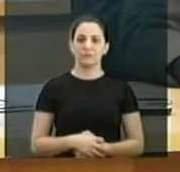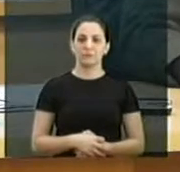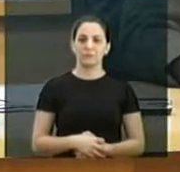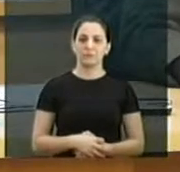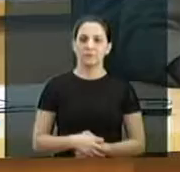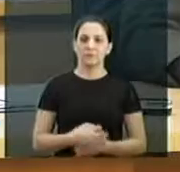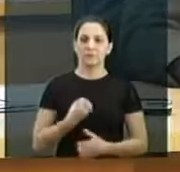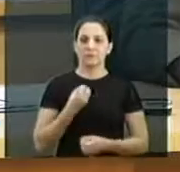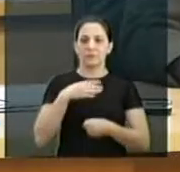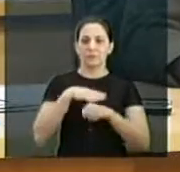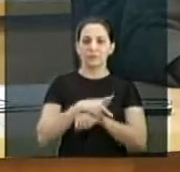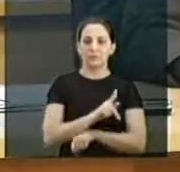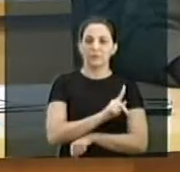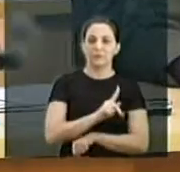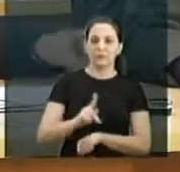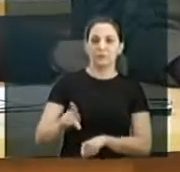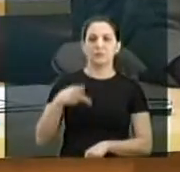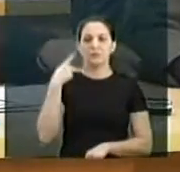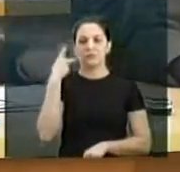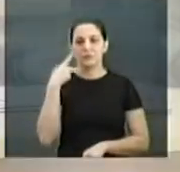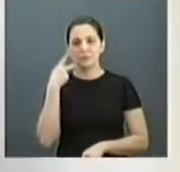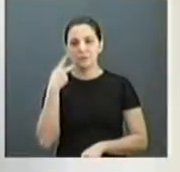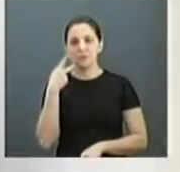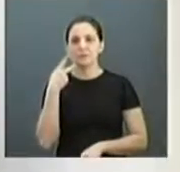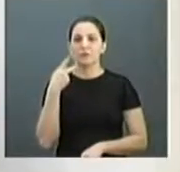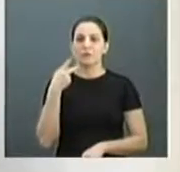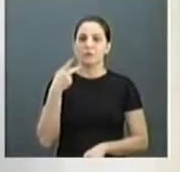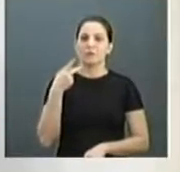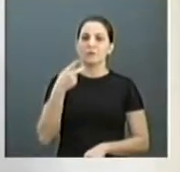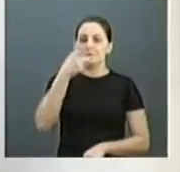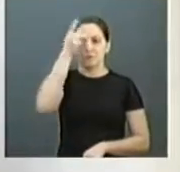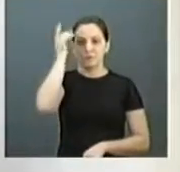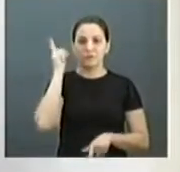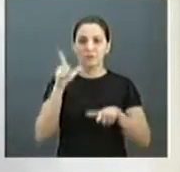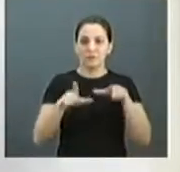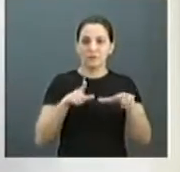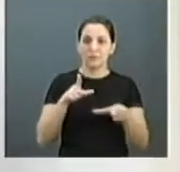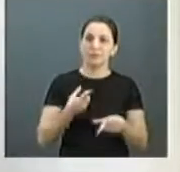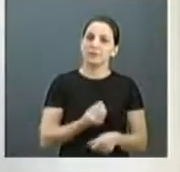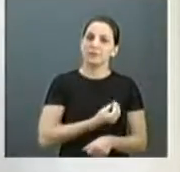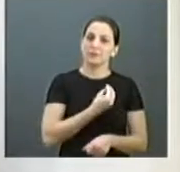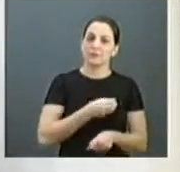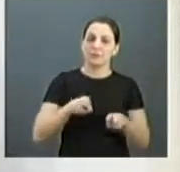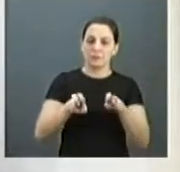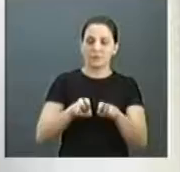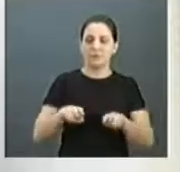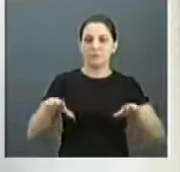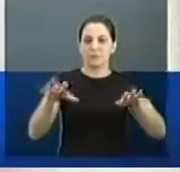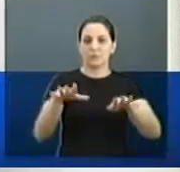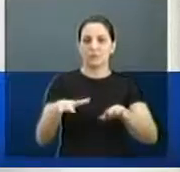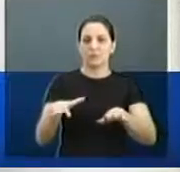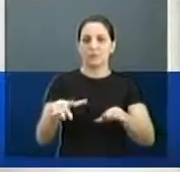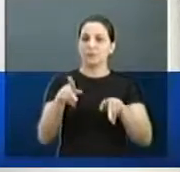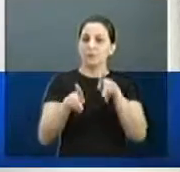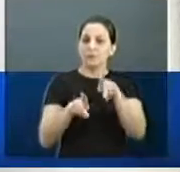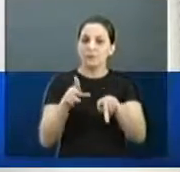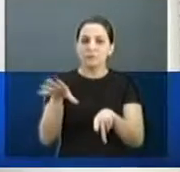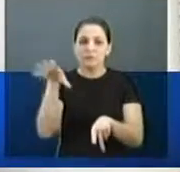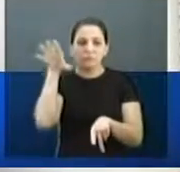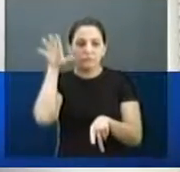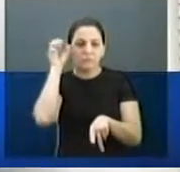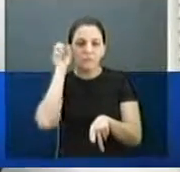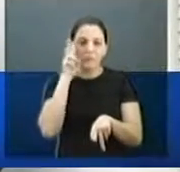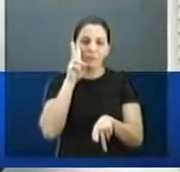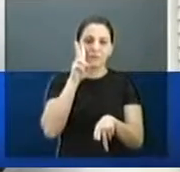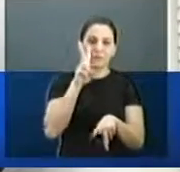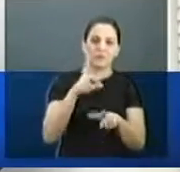Boa noite, senhor presidente, vereadores, funcionários, presentes aqui no plenário, a população que ouve e assiste em